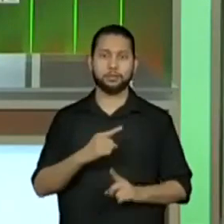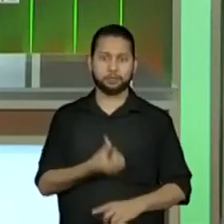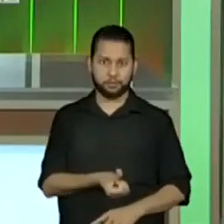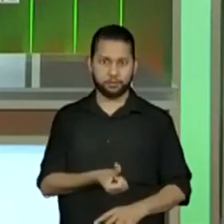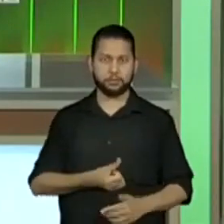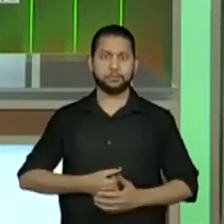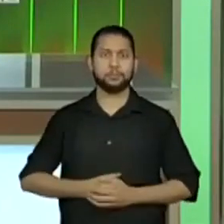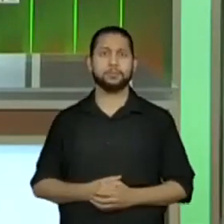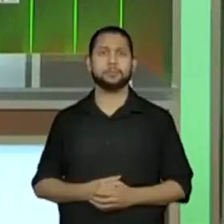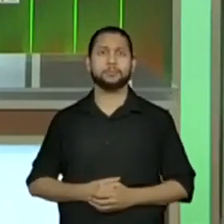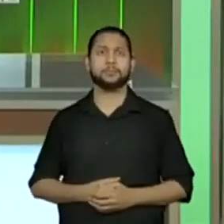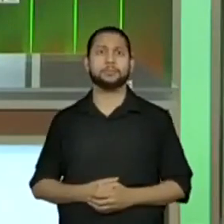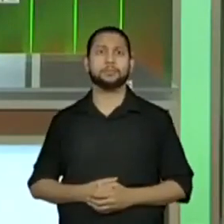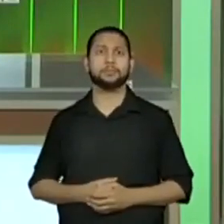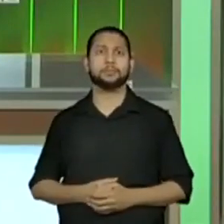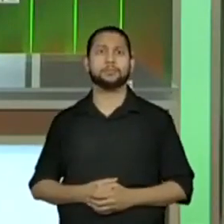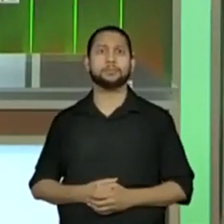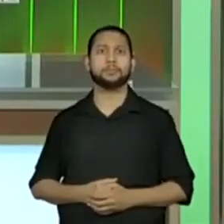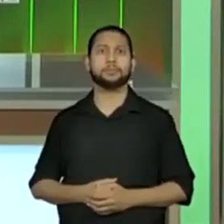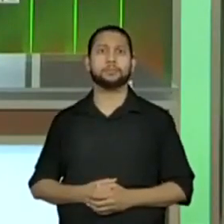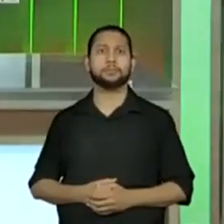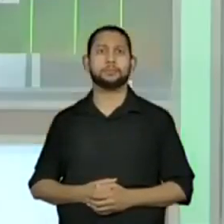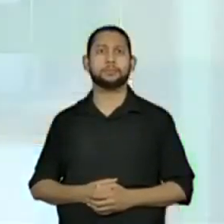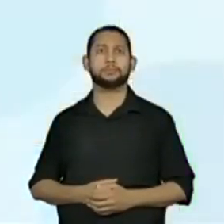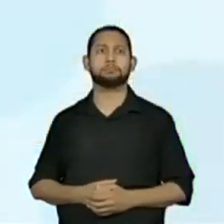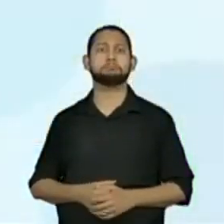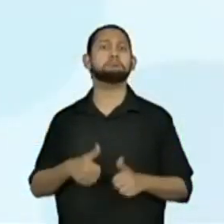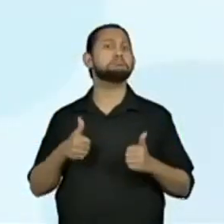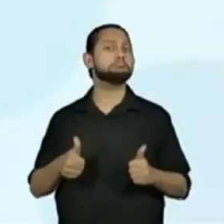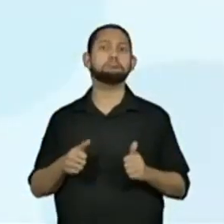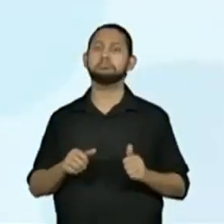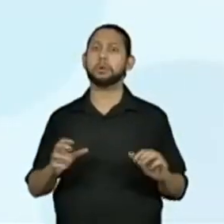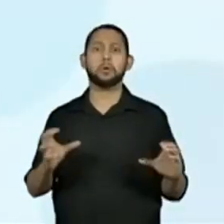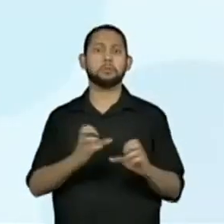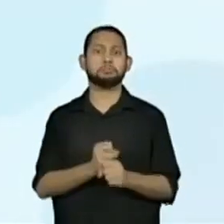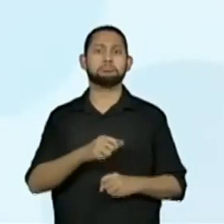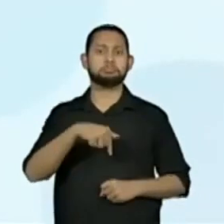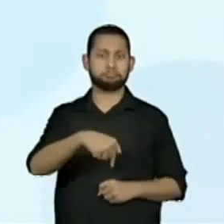igual a 7. 1 mais 6 igual a 7.